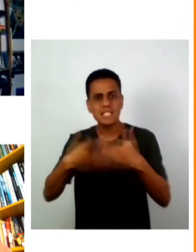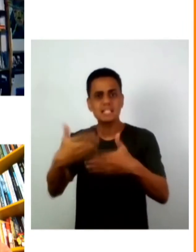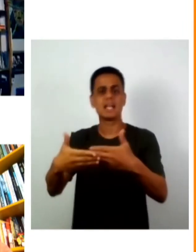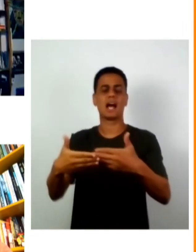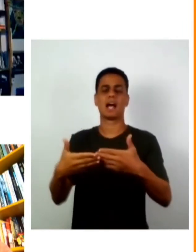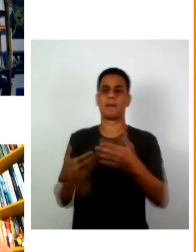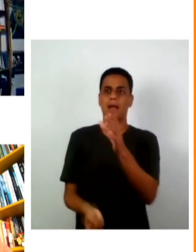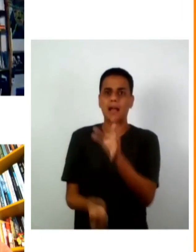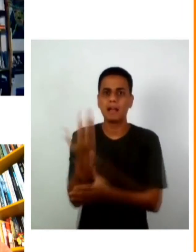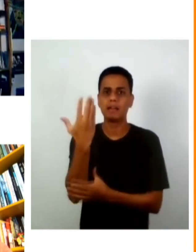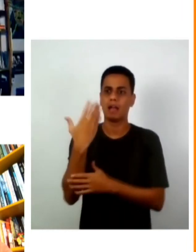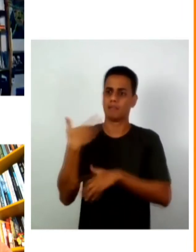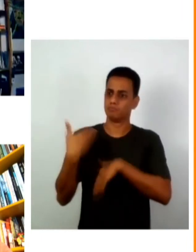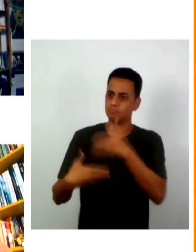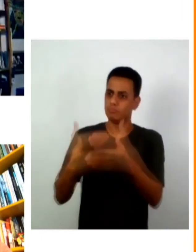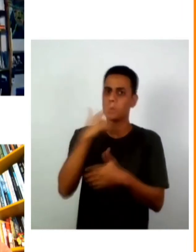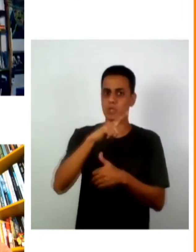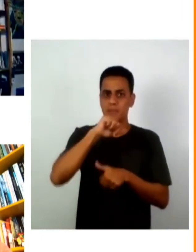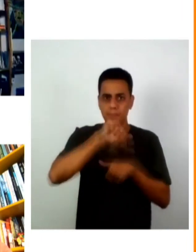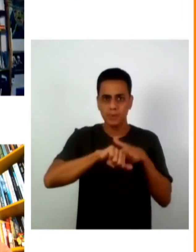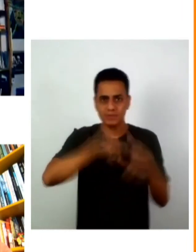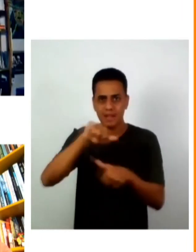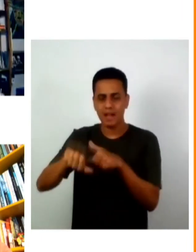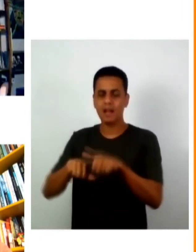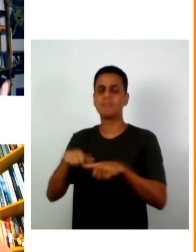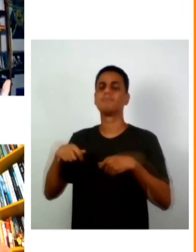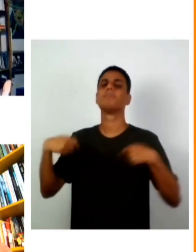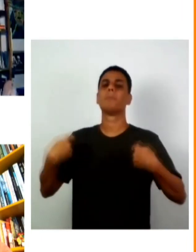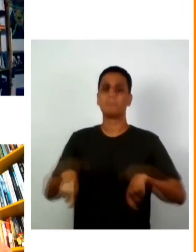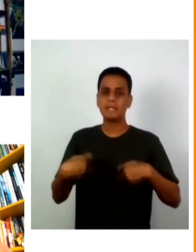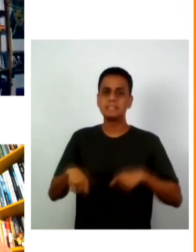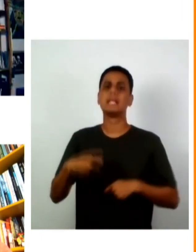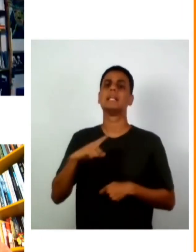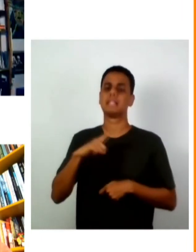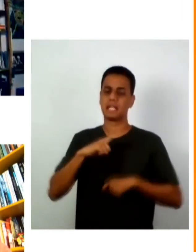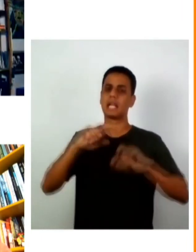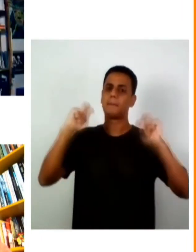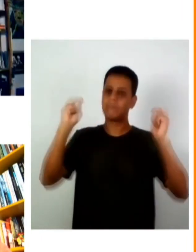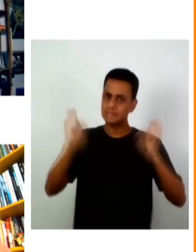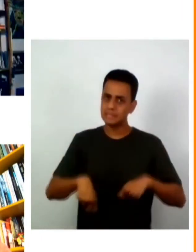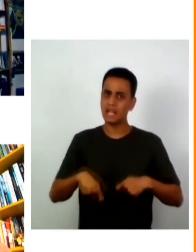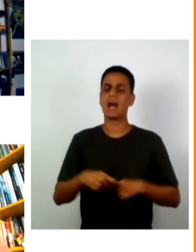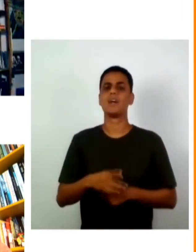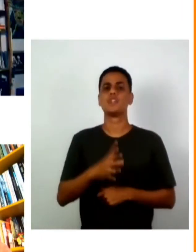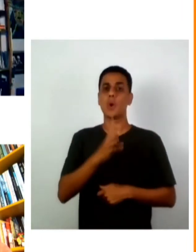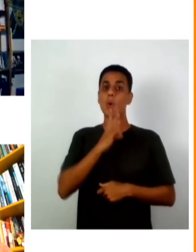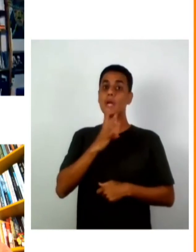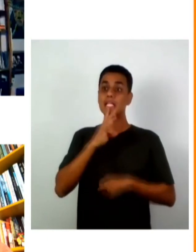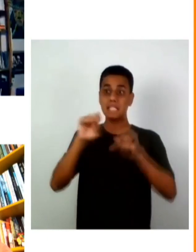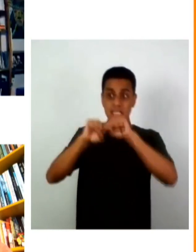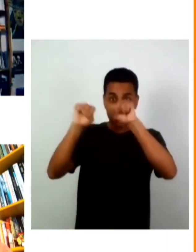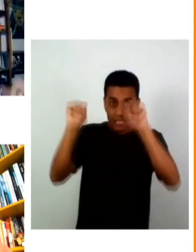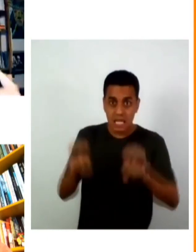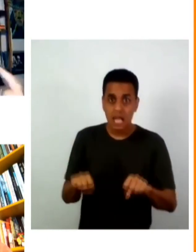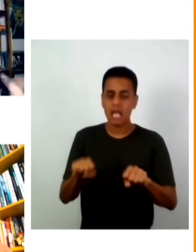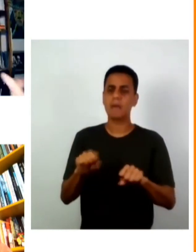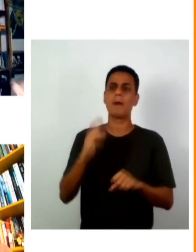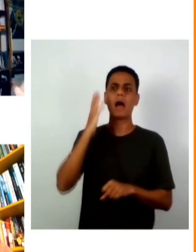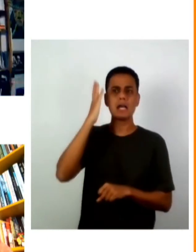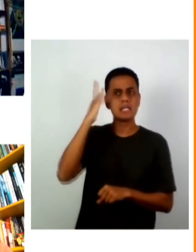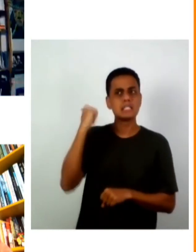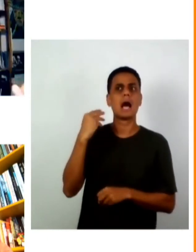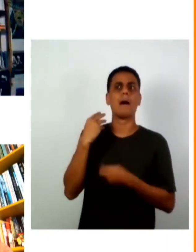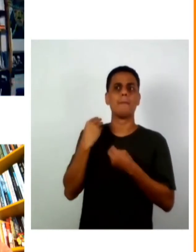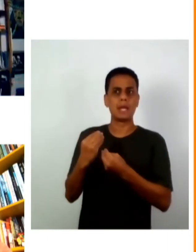para criar desenvolvimento para modificar as coisas nós temos que ter capacidades conhecer o sistema saber trabalhar